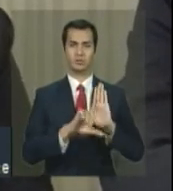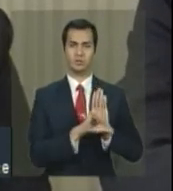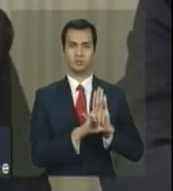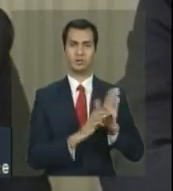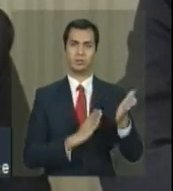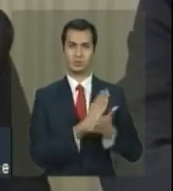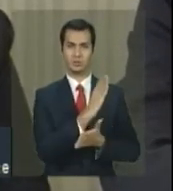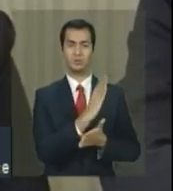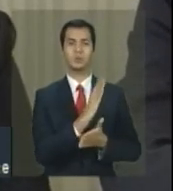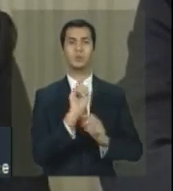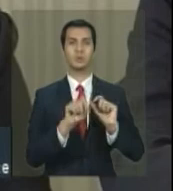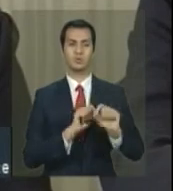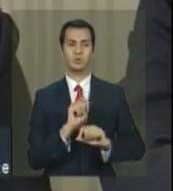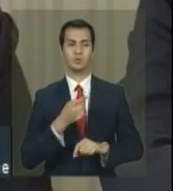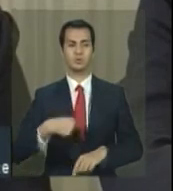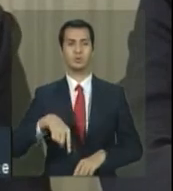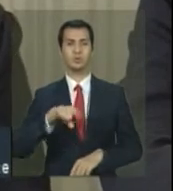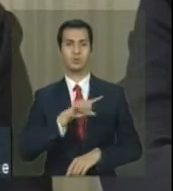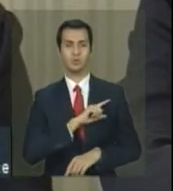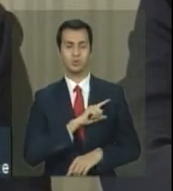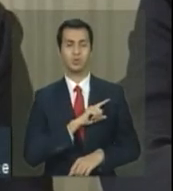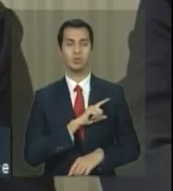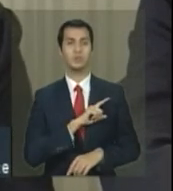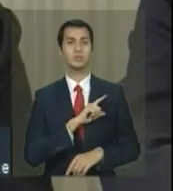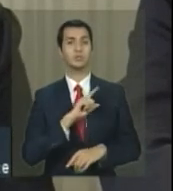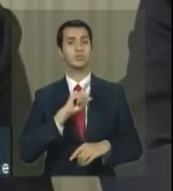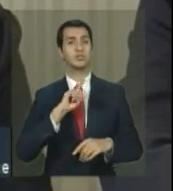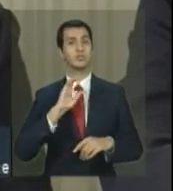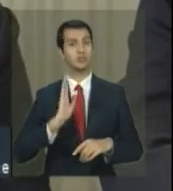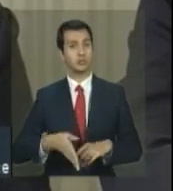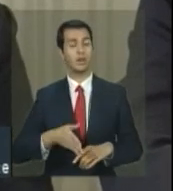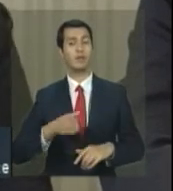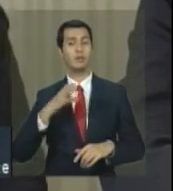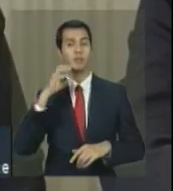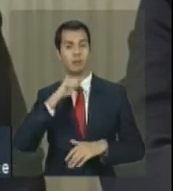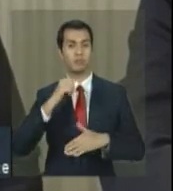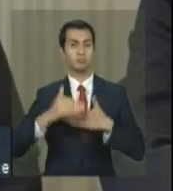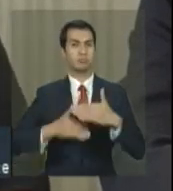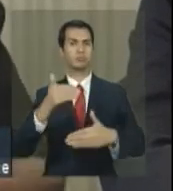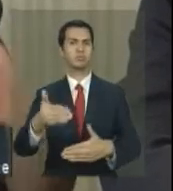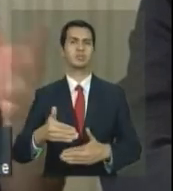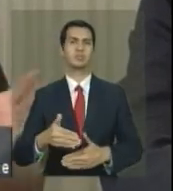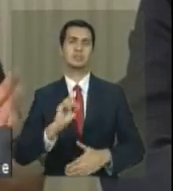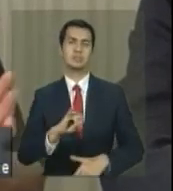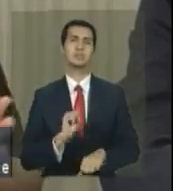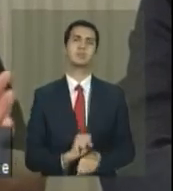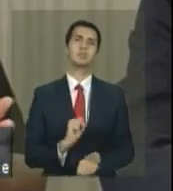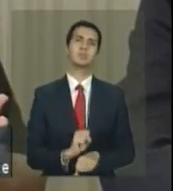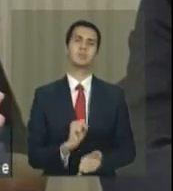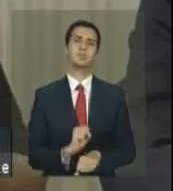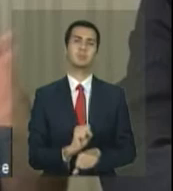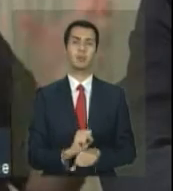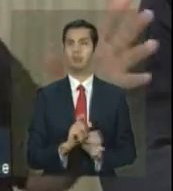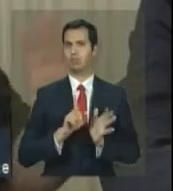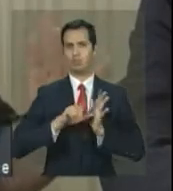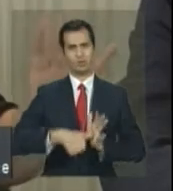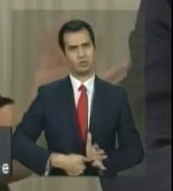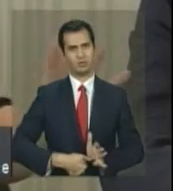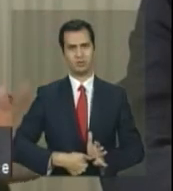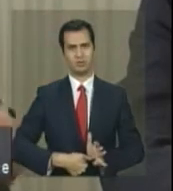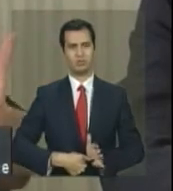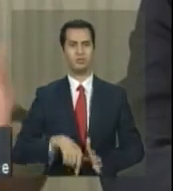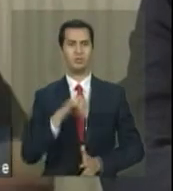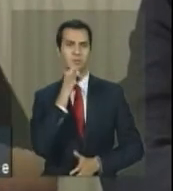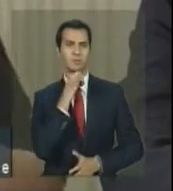a gente está bem à frente do que aconteceria se a gente tivesse tomado uma atitude natural. Esperar o projeto de lei ser aprovado, o Ministério da